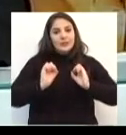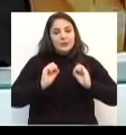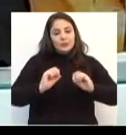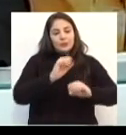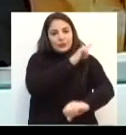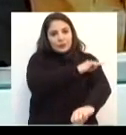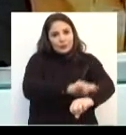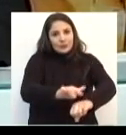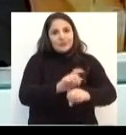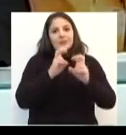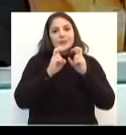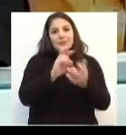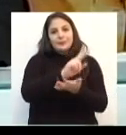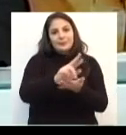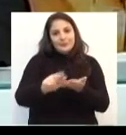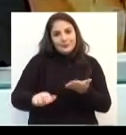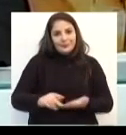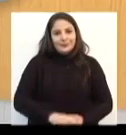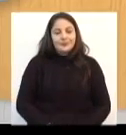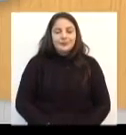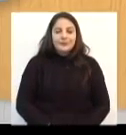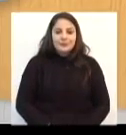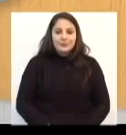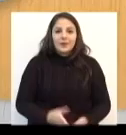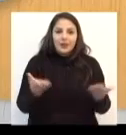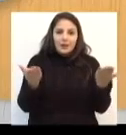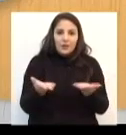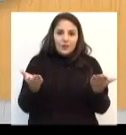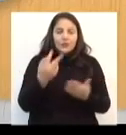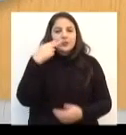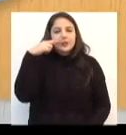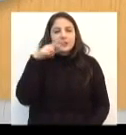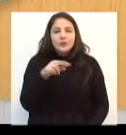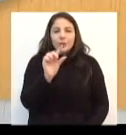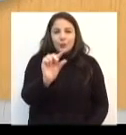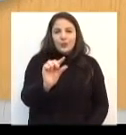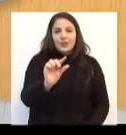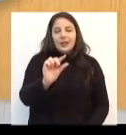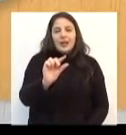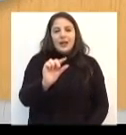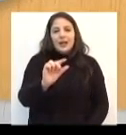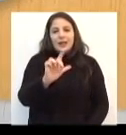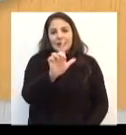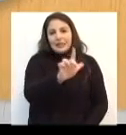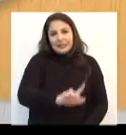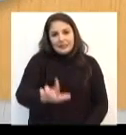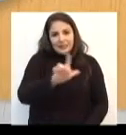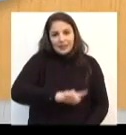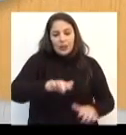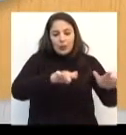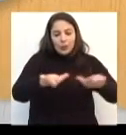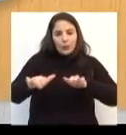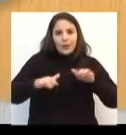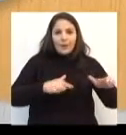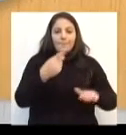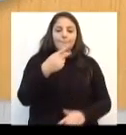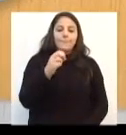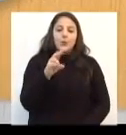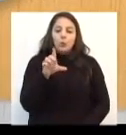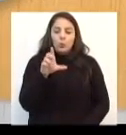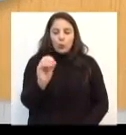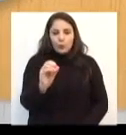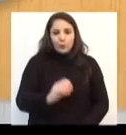de educação para o trânsito. E agora você assiste um trecho do Literatura Local apresentado por Paulo